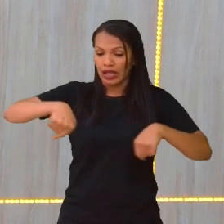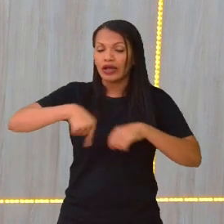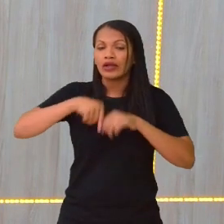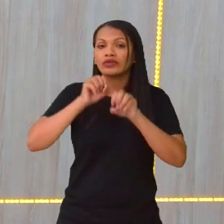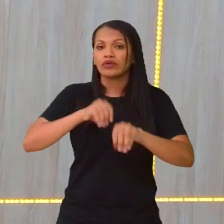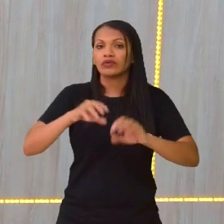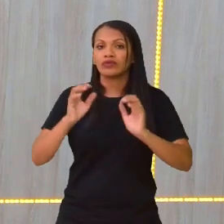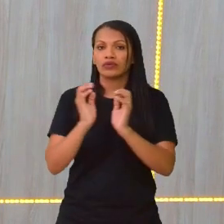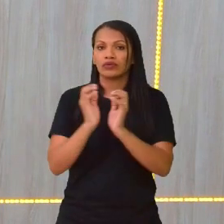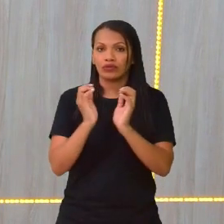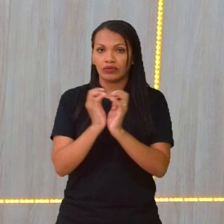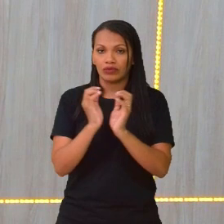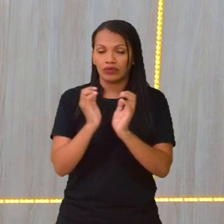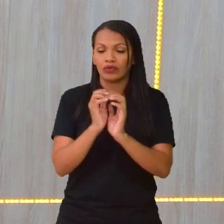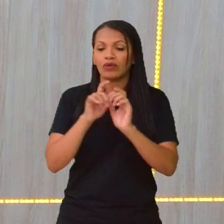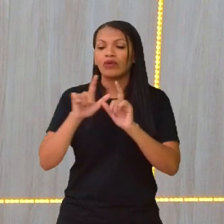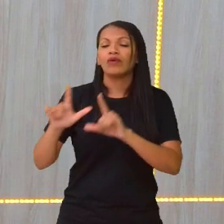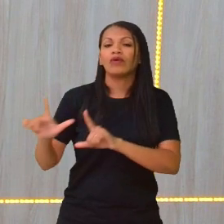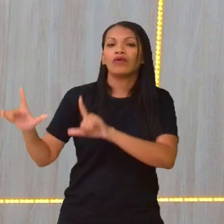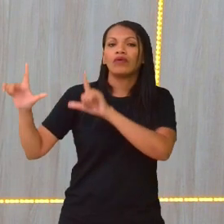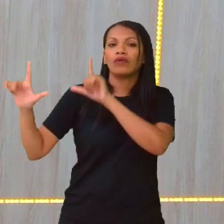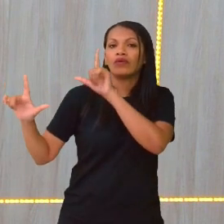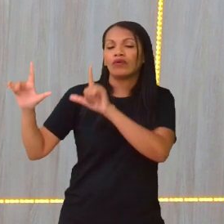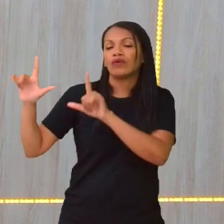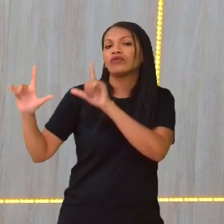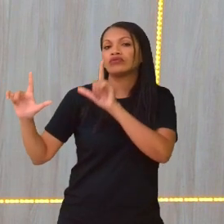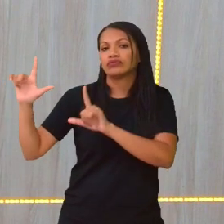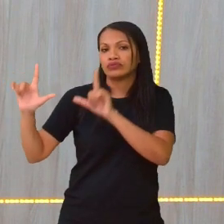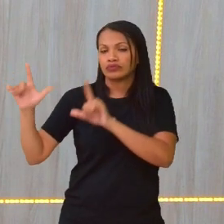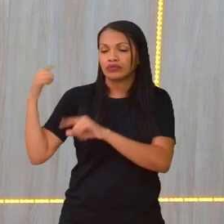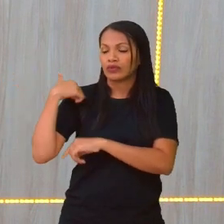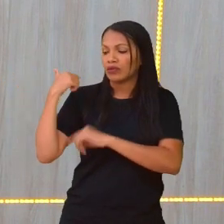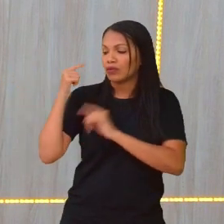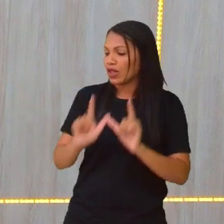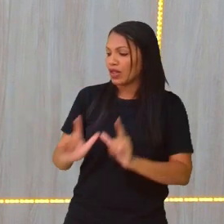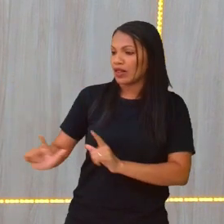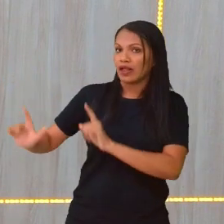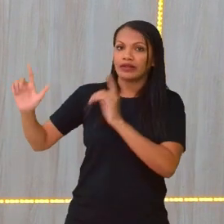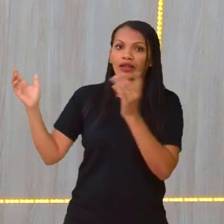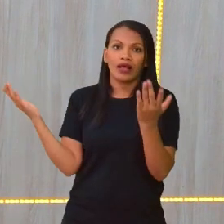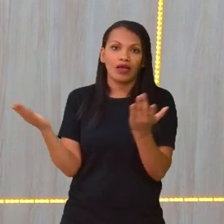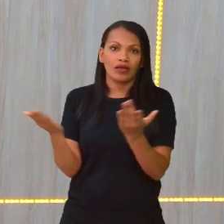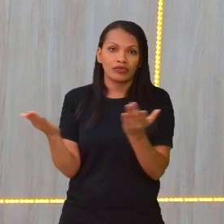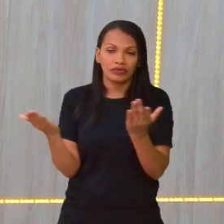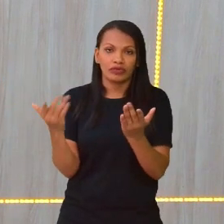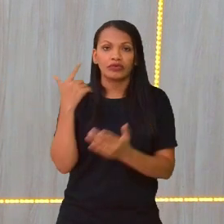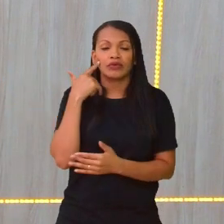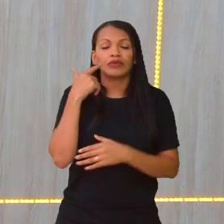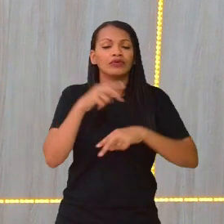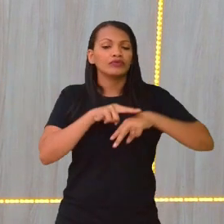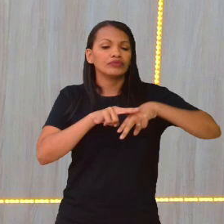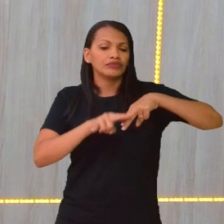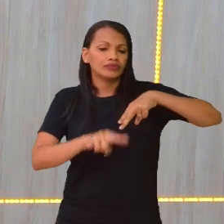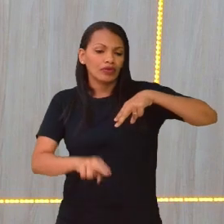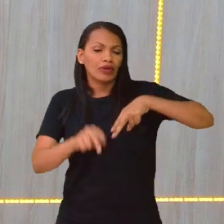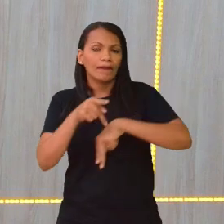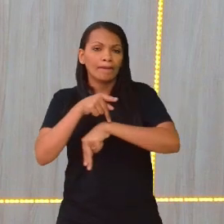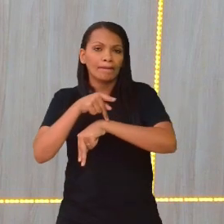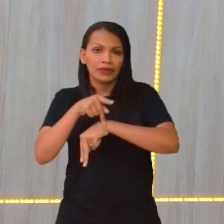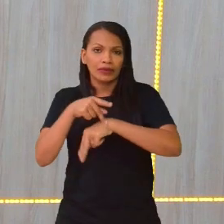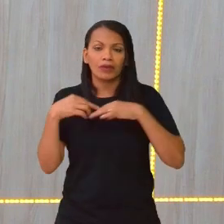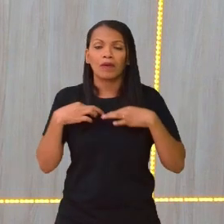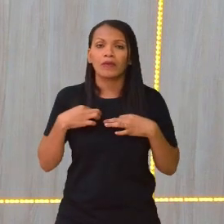com uma televisão ao meu lado direito, onde vai passar os slides da aula de hoje. E eu visto uma calça preta e uma blusa